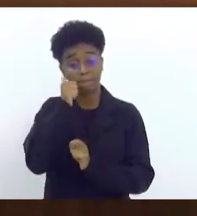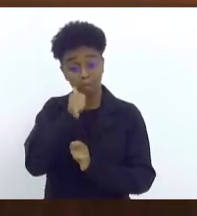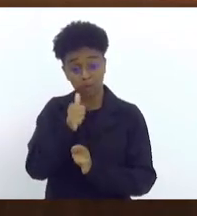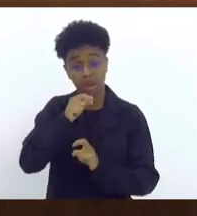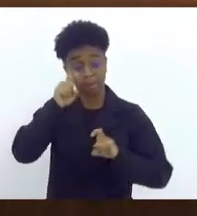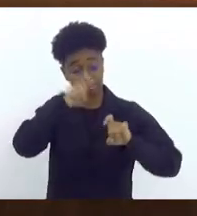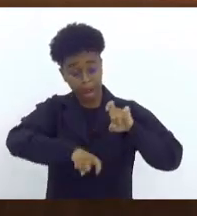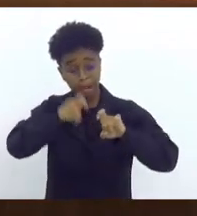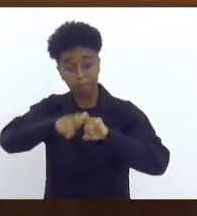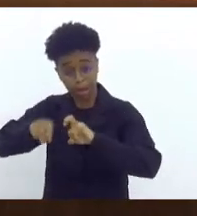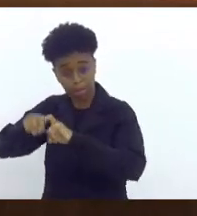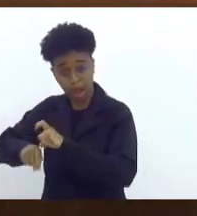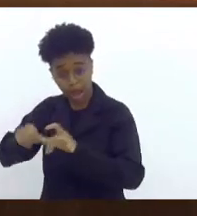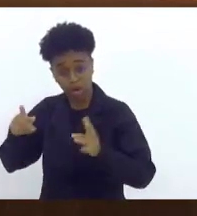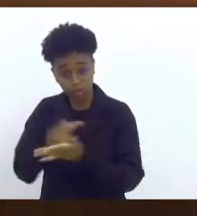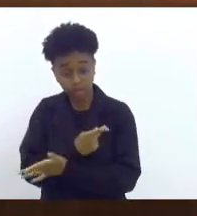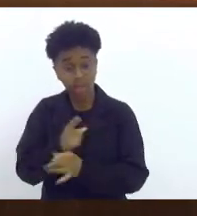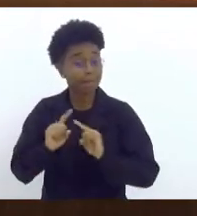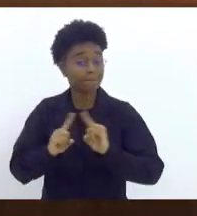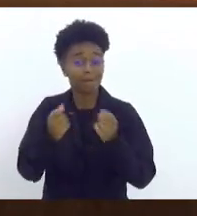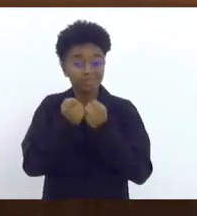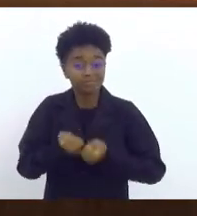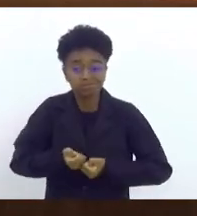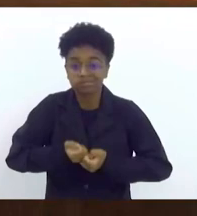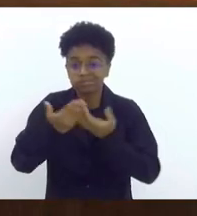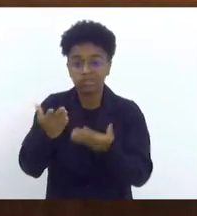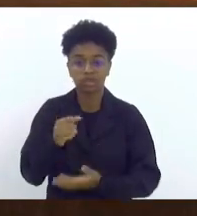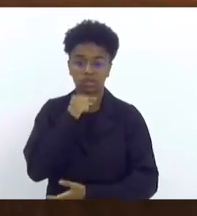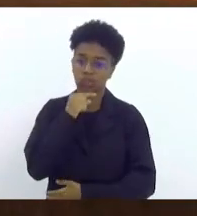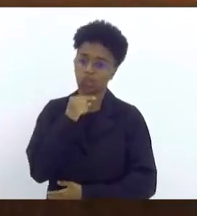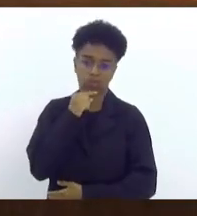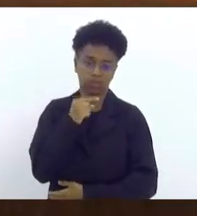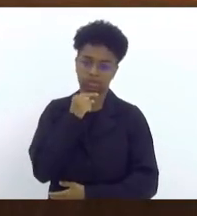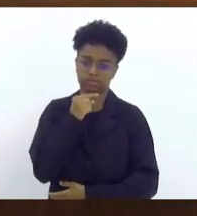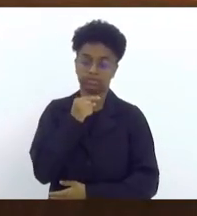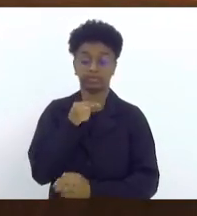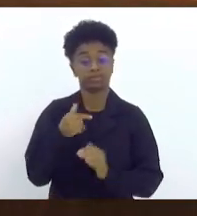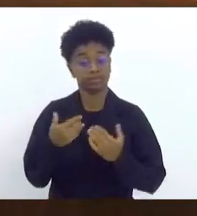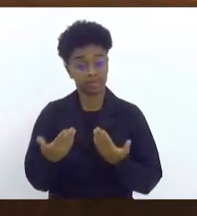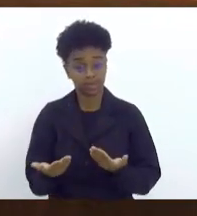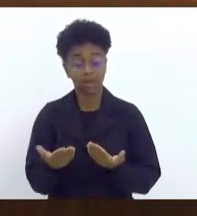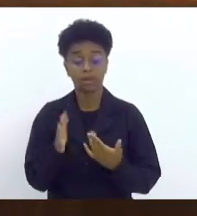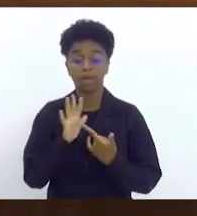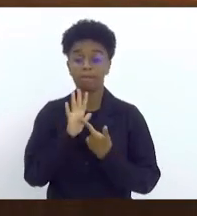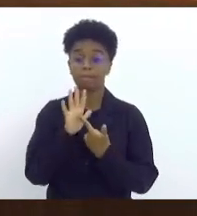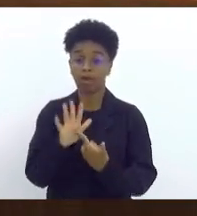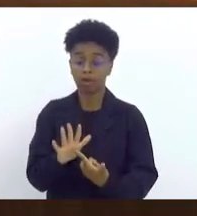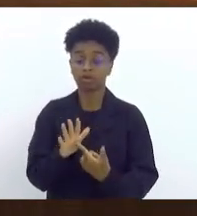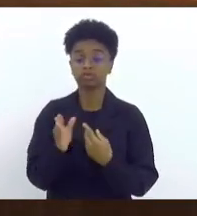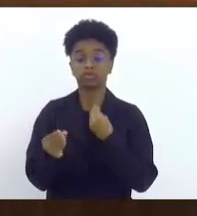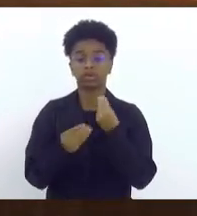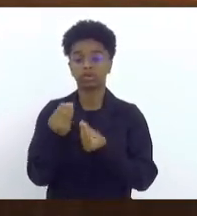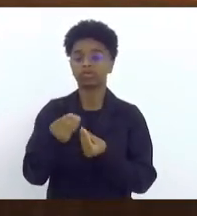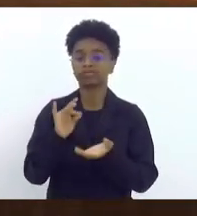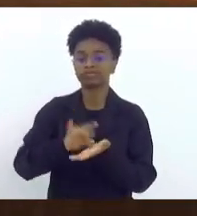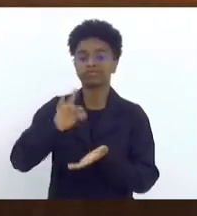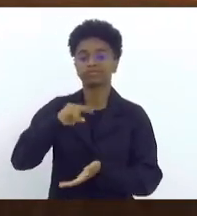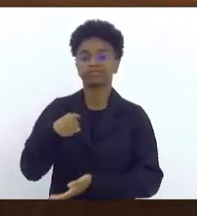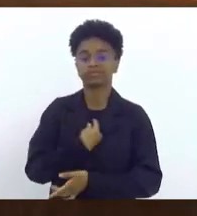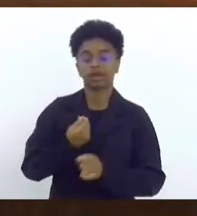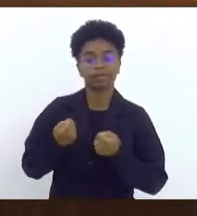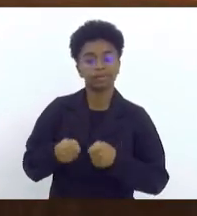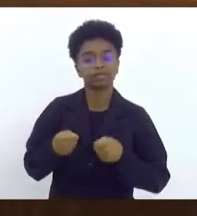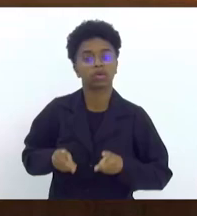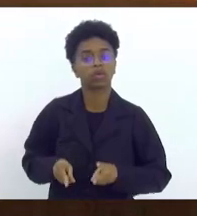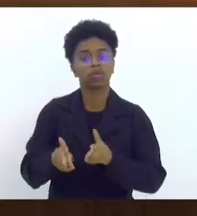estupradas, sequer estão chegando na delegacia de polícia. Então, isso demonstra o quanto que a gente precisa continuar